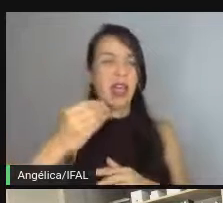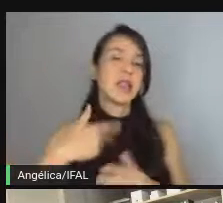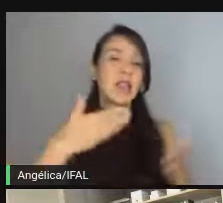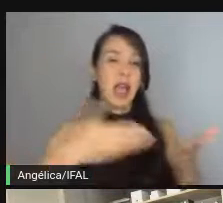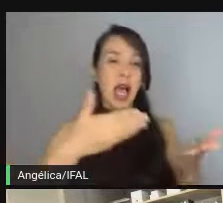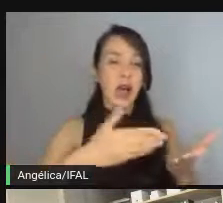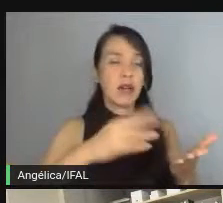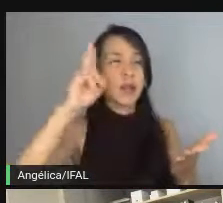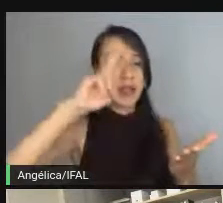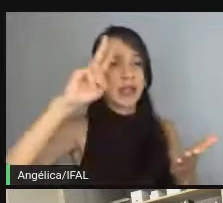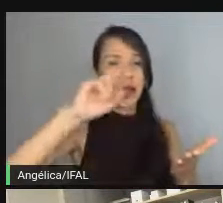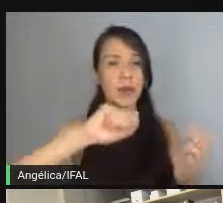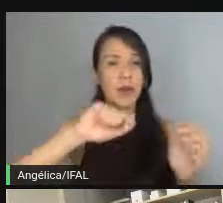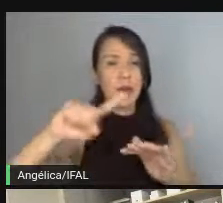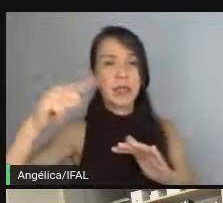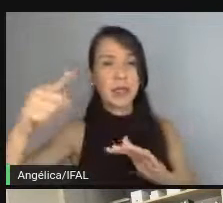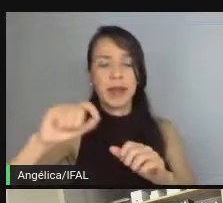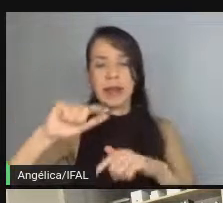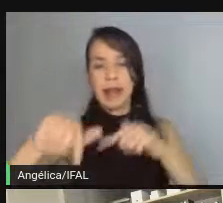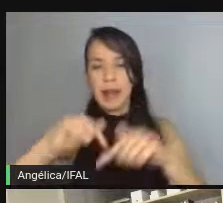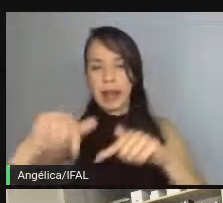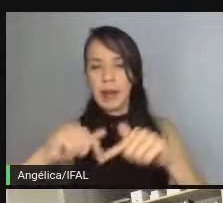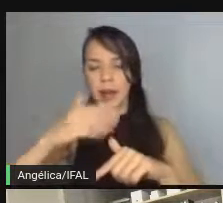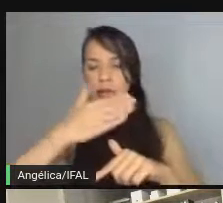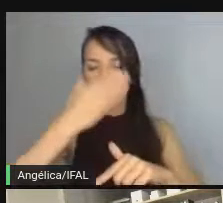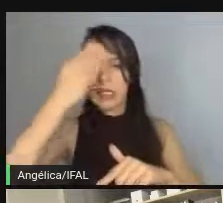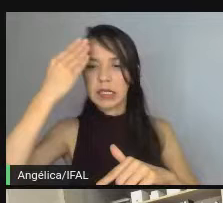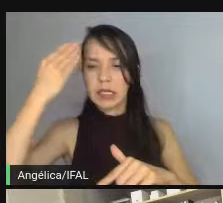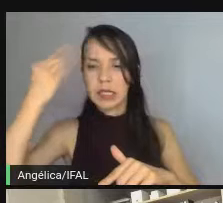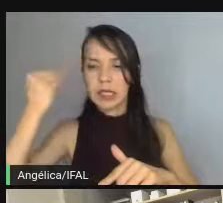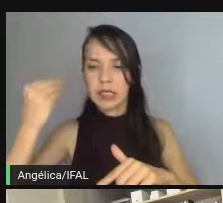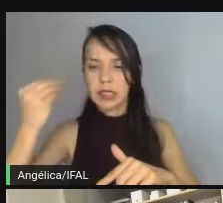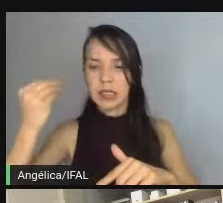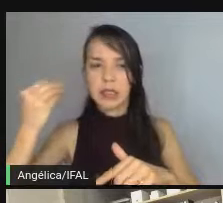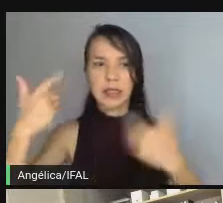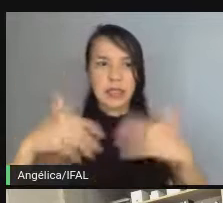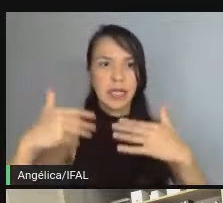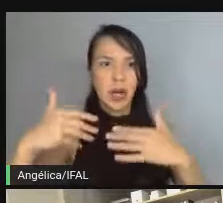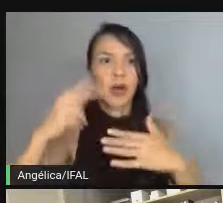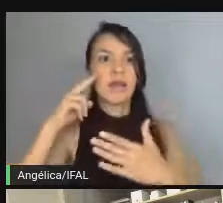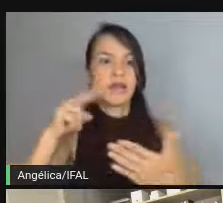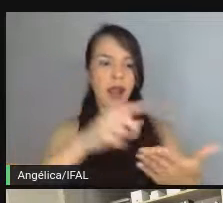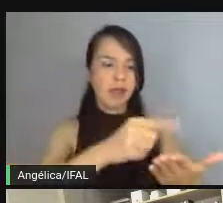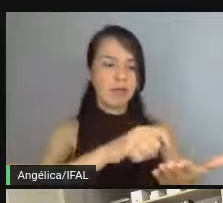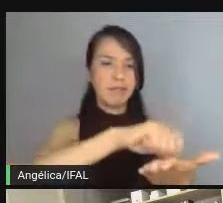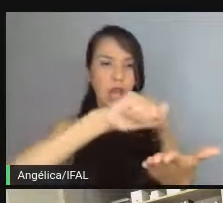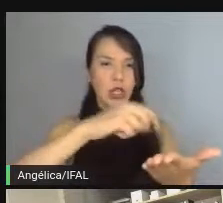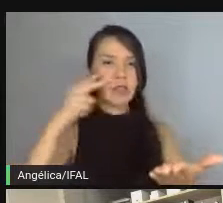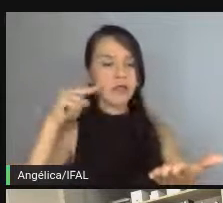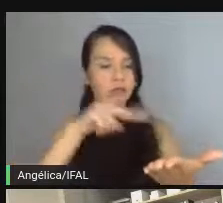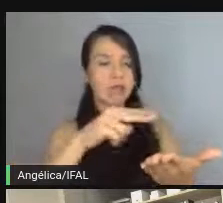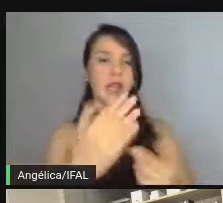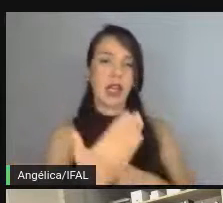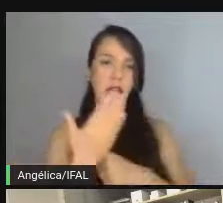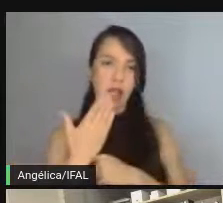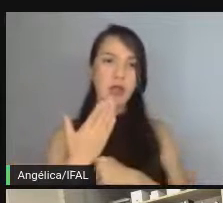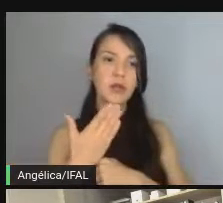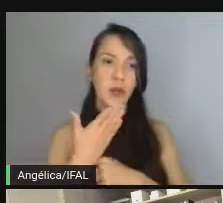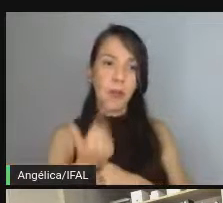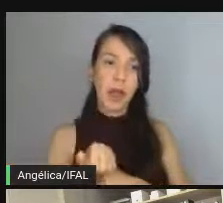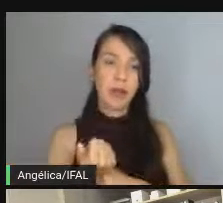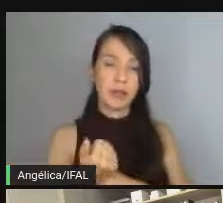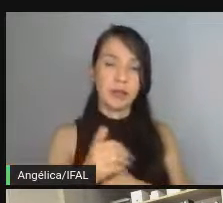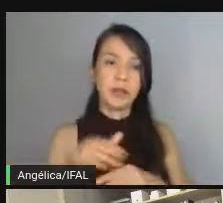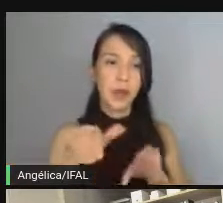mas se daqui a uma semana você ainda está trabalhando nessa funcionalidade, com certeza vai ter coisas que você esqueceu ali, com certeza vai ter validações,